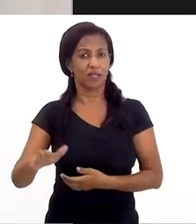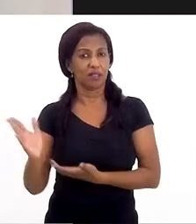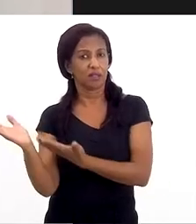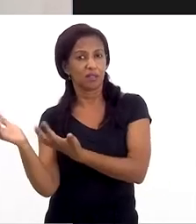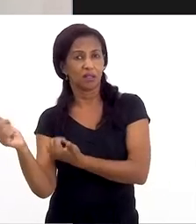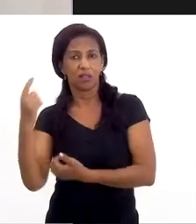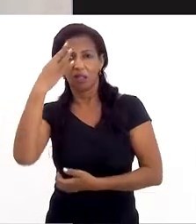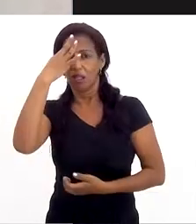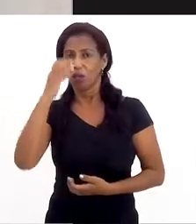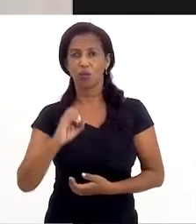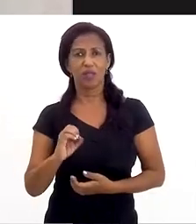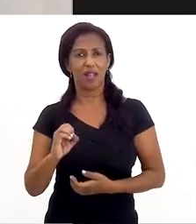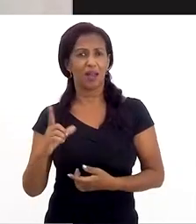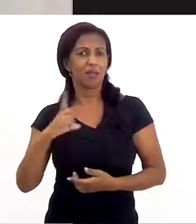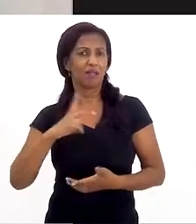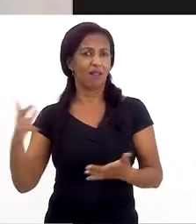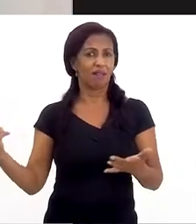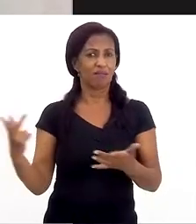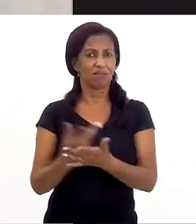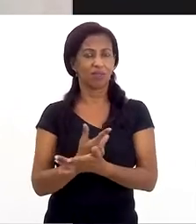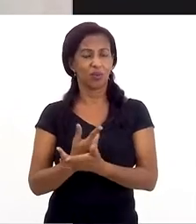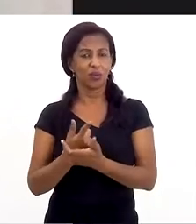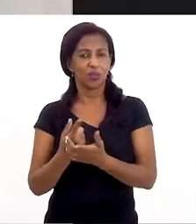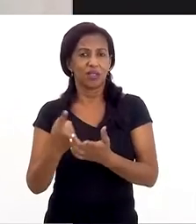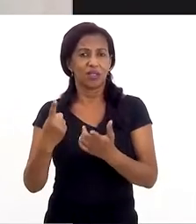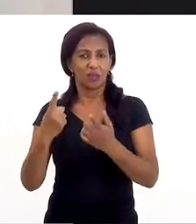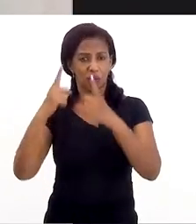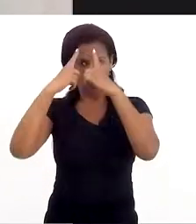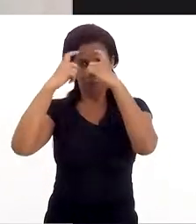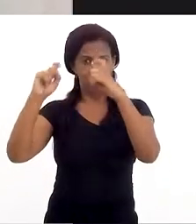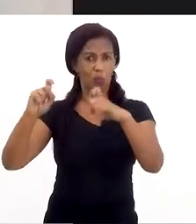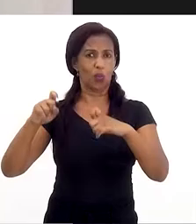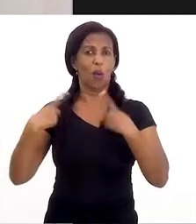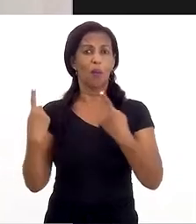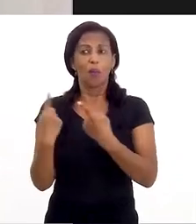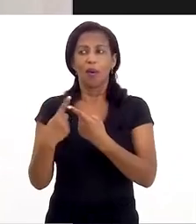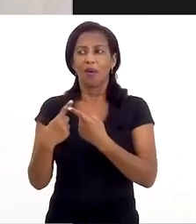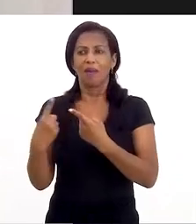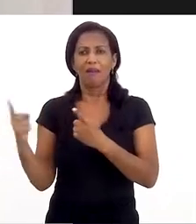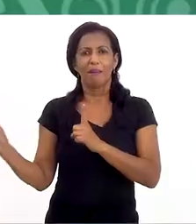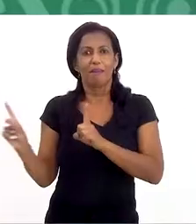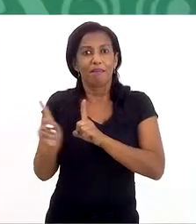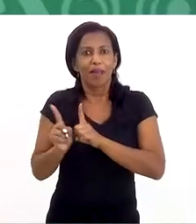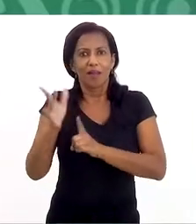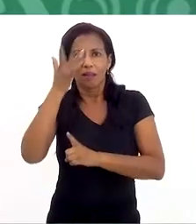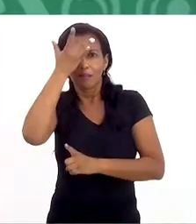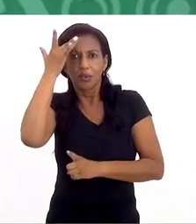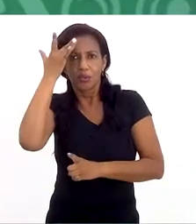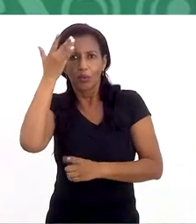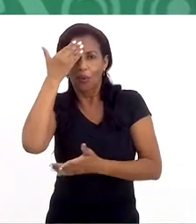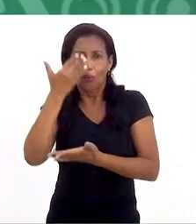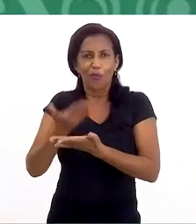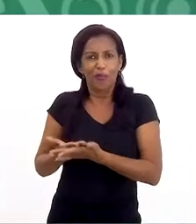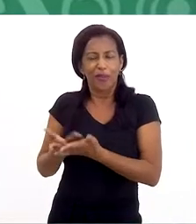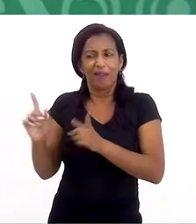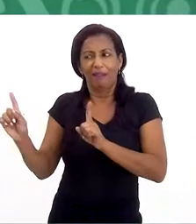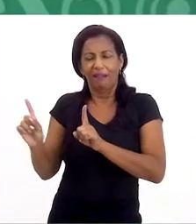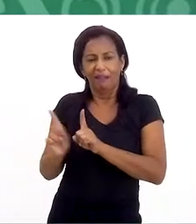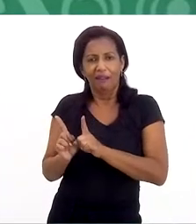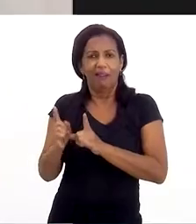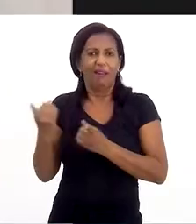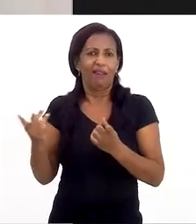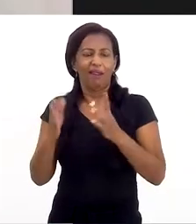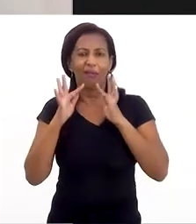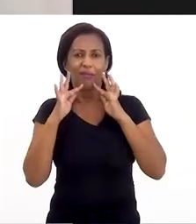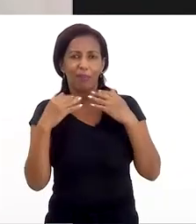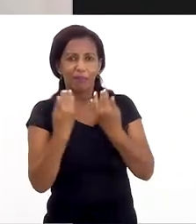criança adolescente, ela não sabe que está sendo abusada justamente porque é alguém muito próximo, muito próximo da sua família, é